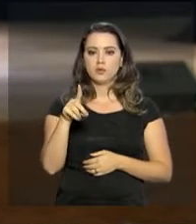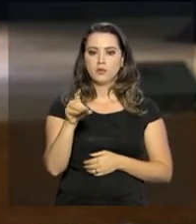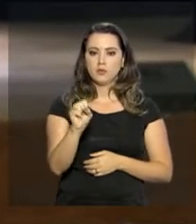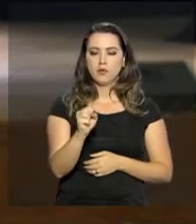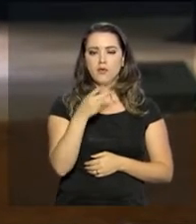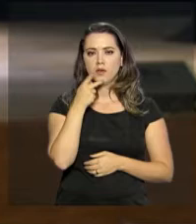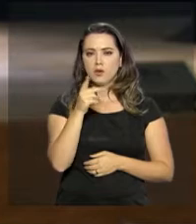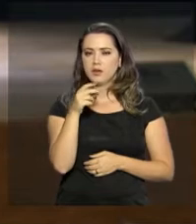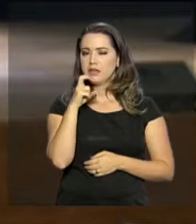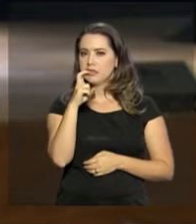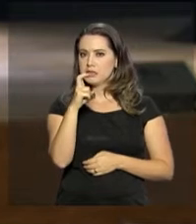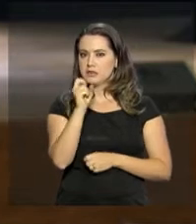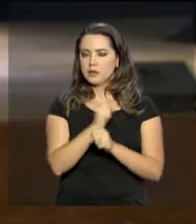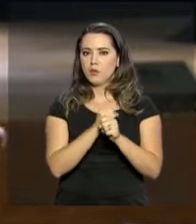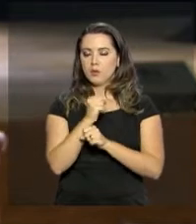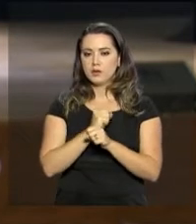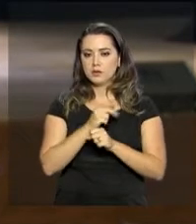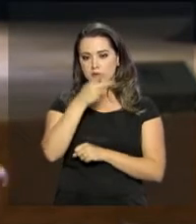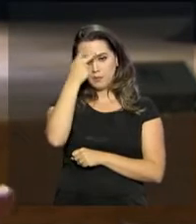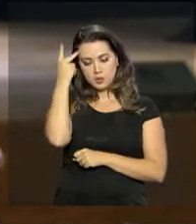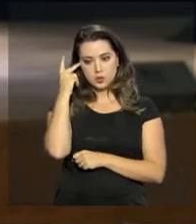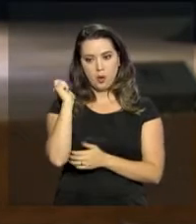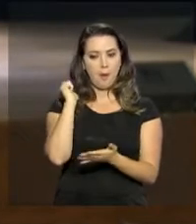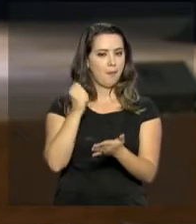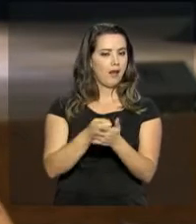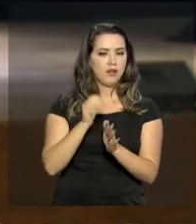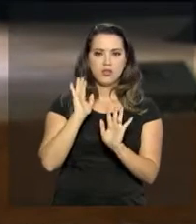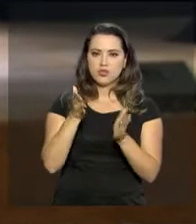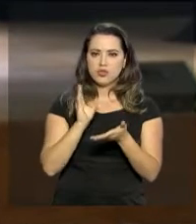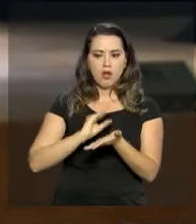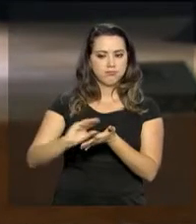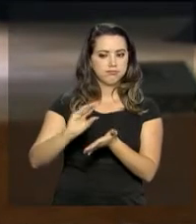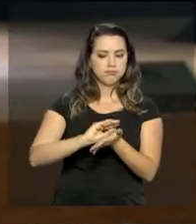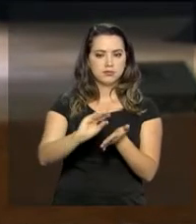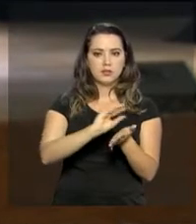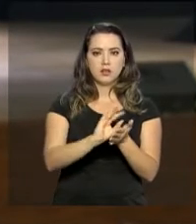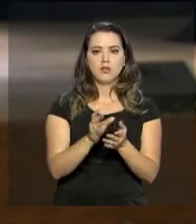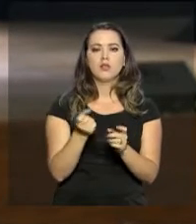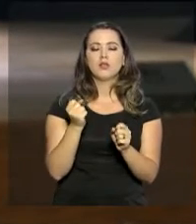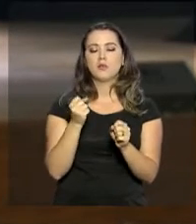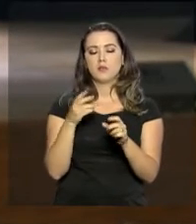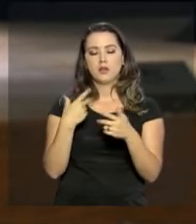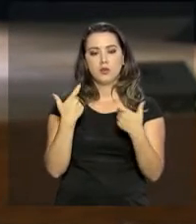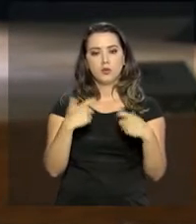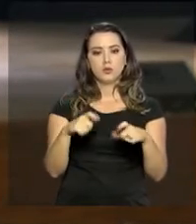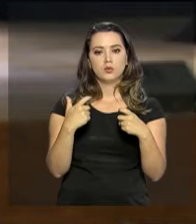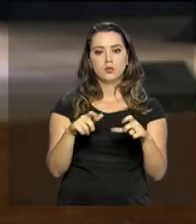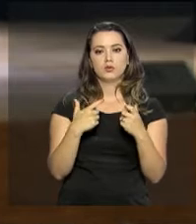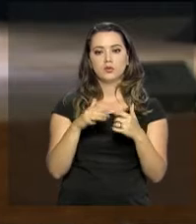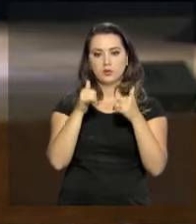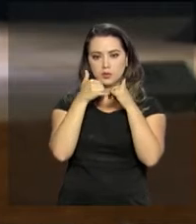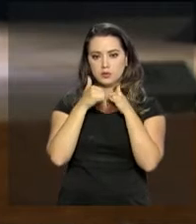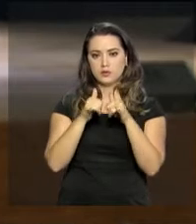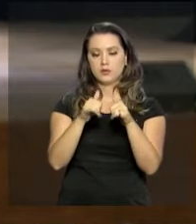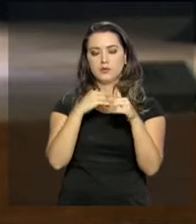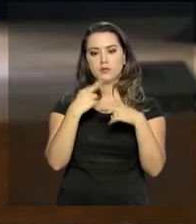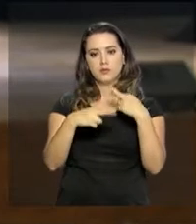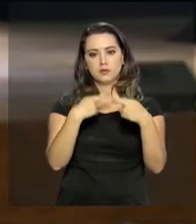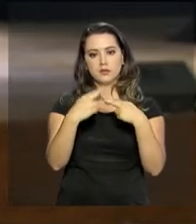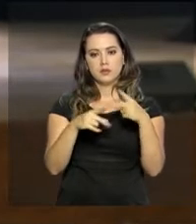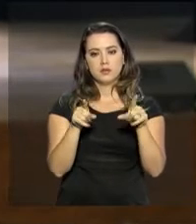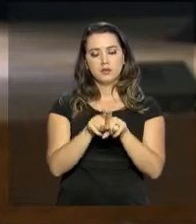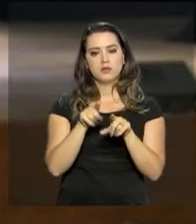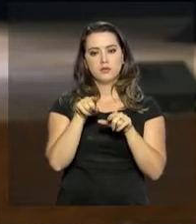que em 5 anos o consumidor deve receber de volta o investimento feito para instalar a fonte de energia, a energia renovável.